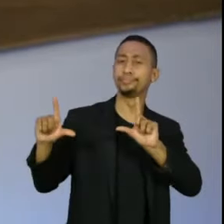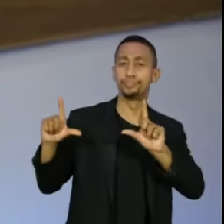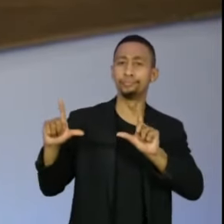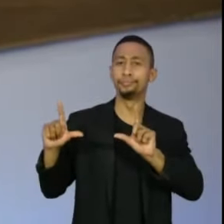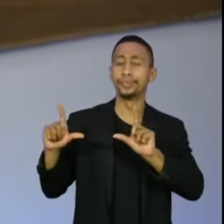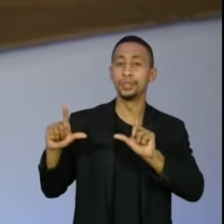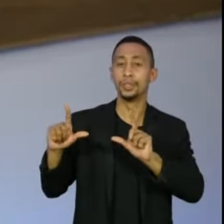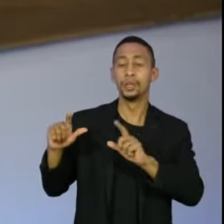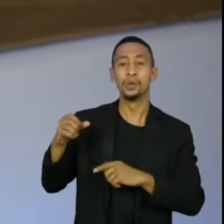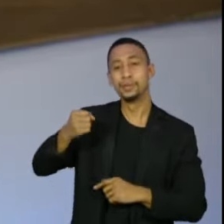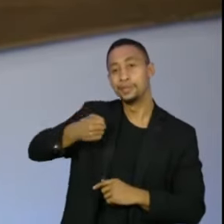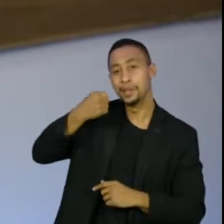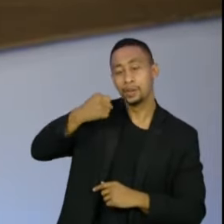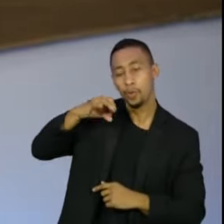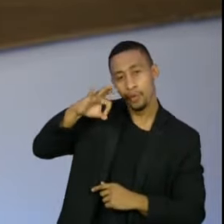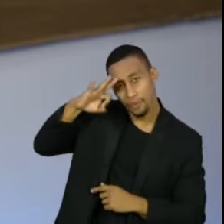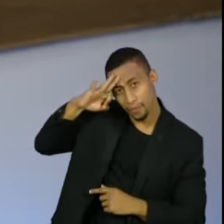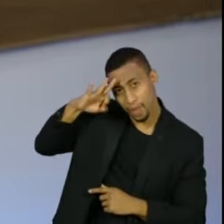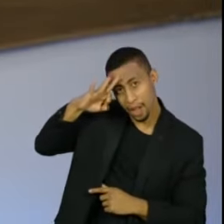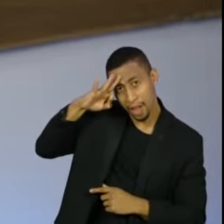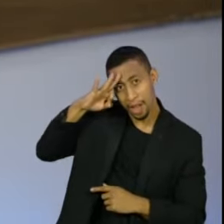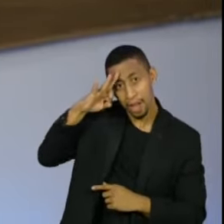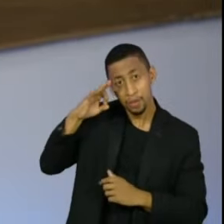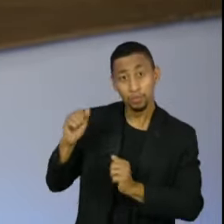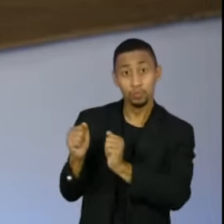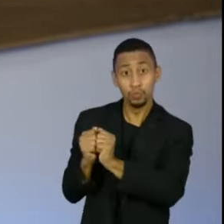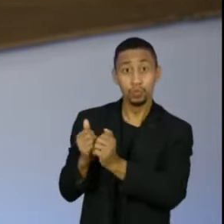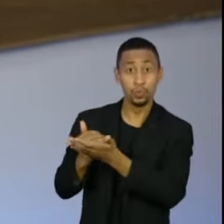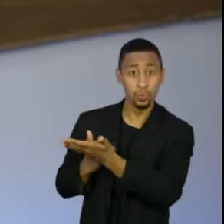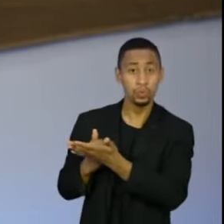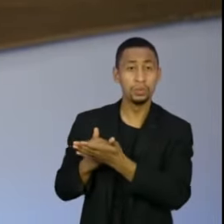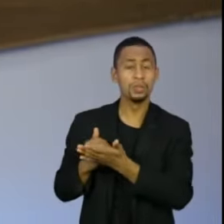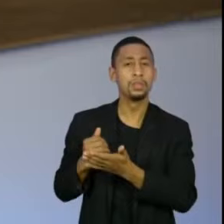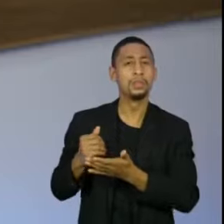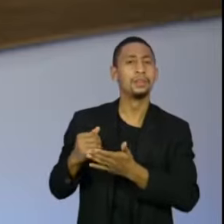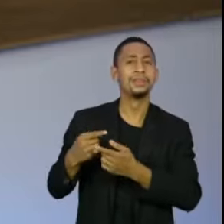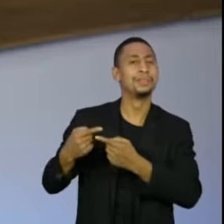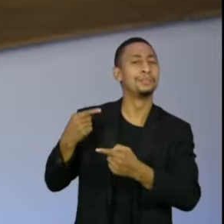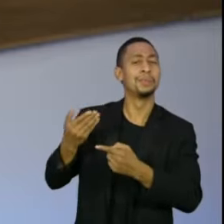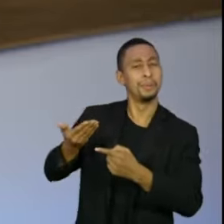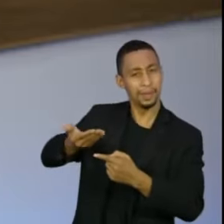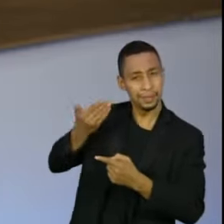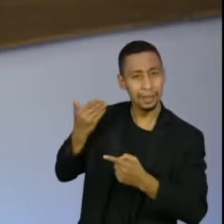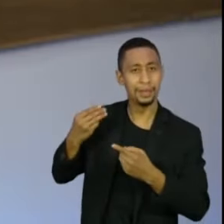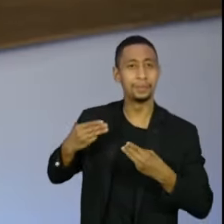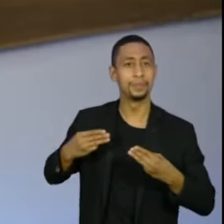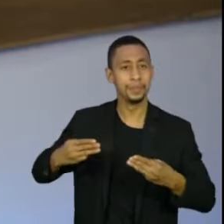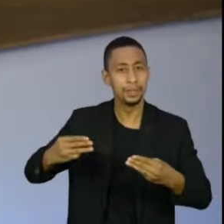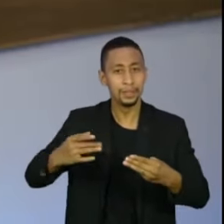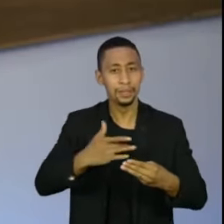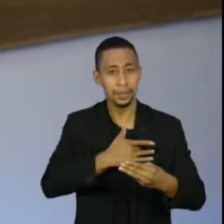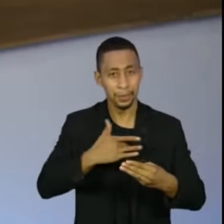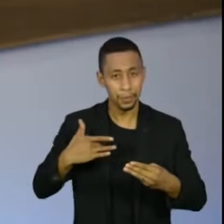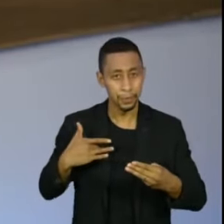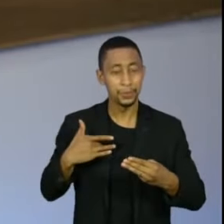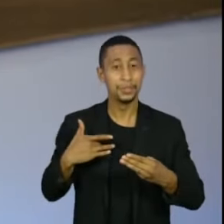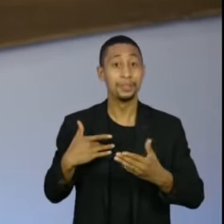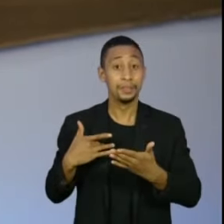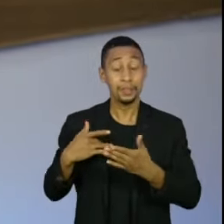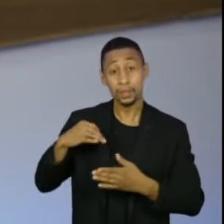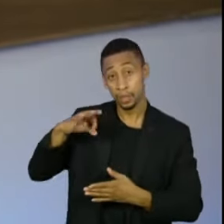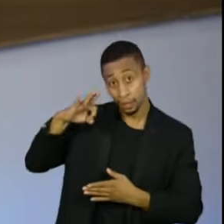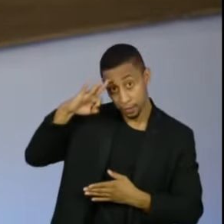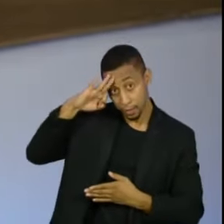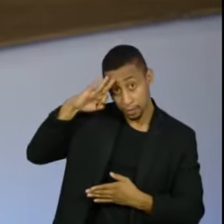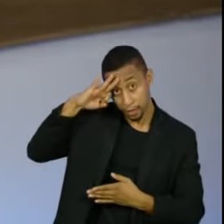Bolsonaro, inclusive o acompanhou em agenda externa ao Senado, semana passada, no Ministério da Saúde. O senador Flávio Bolsonaro